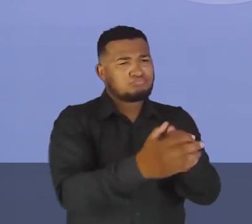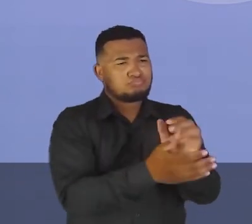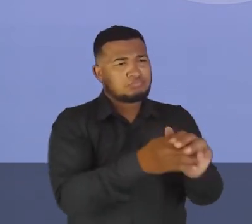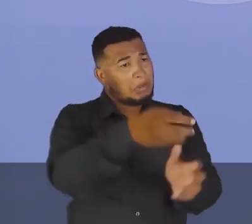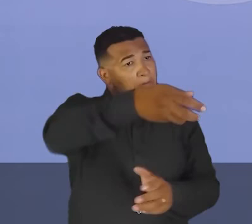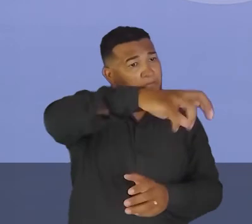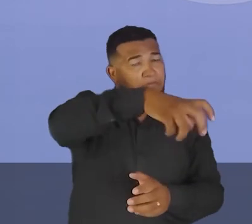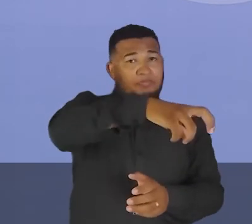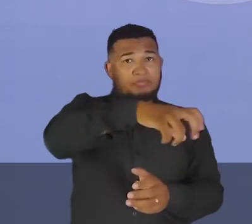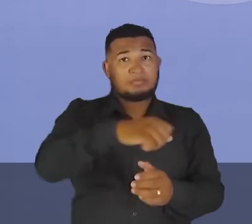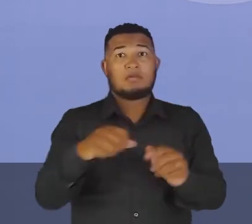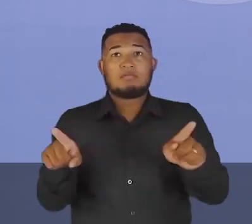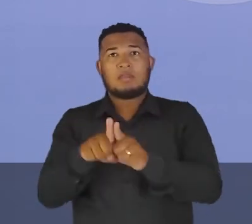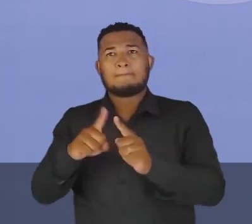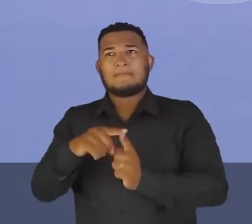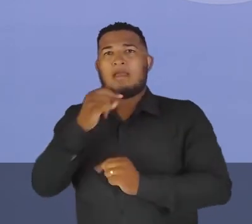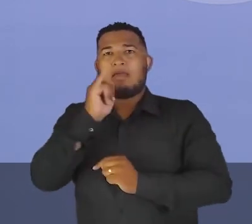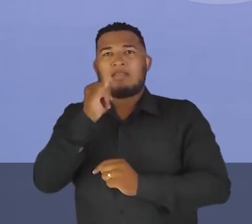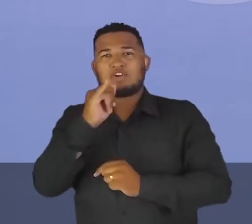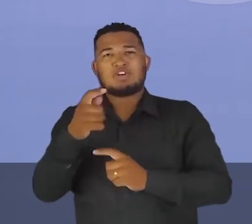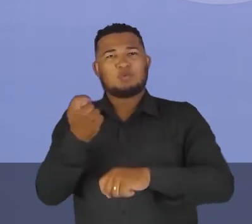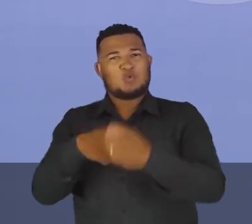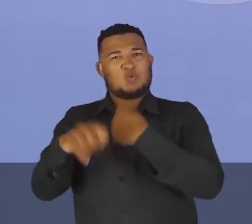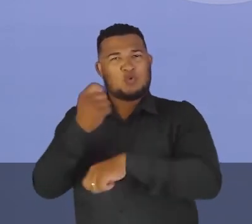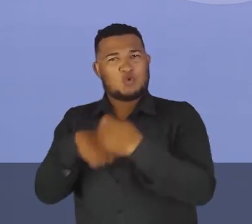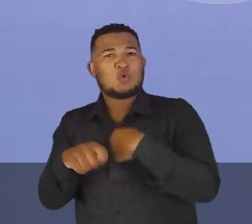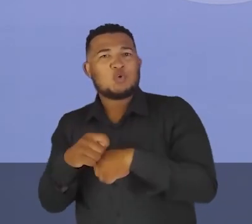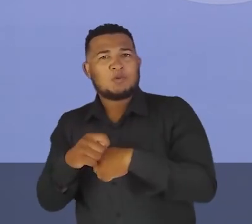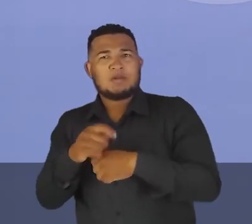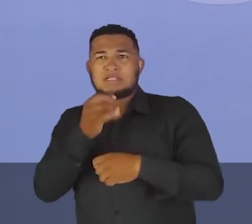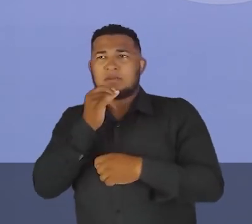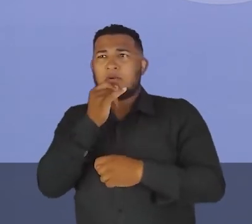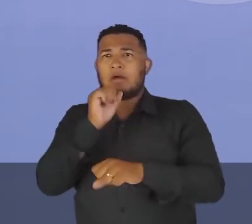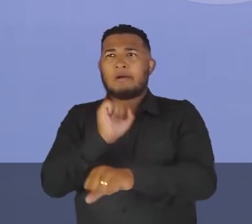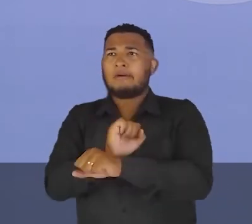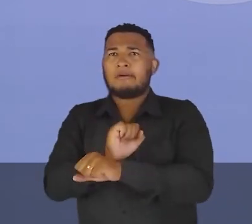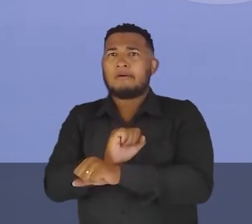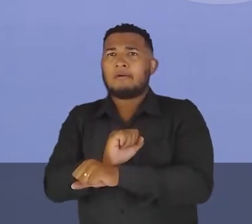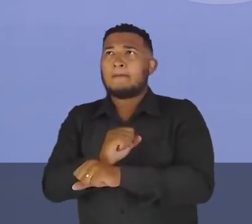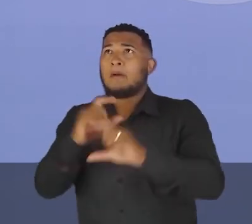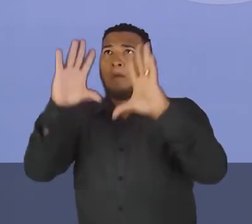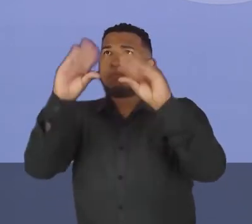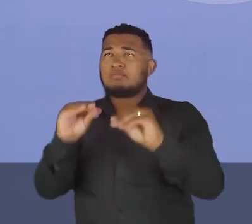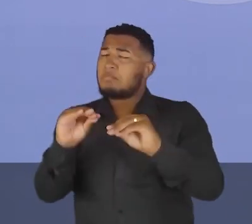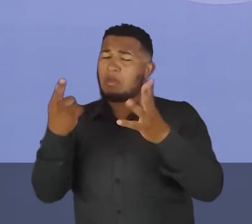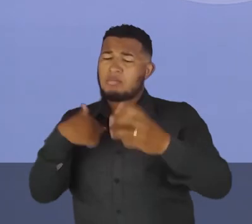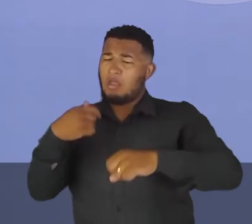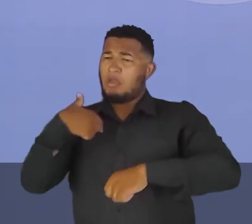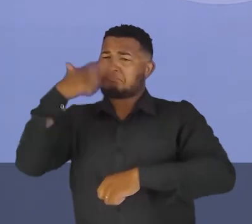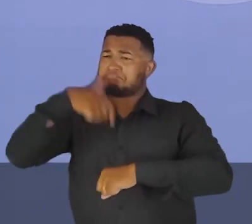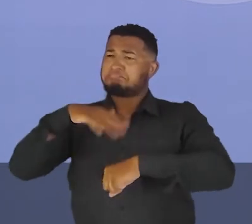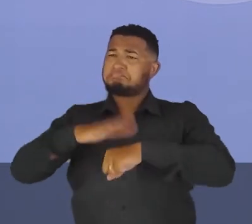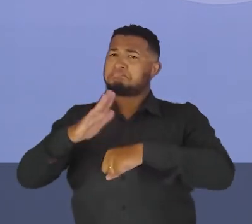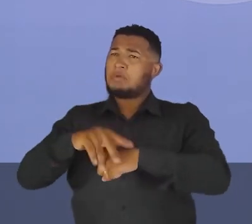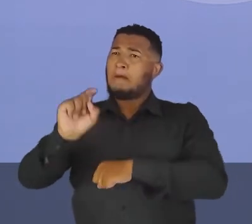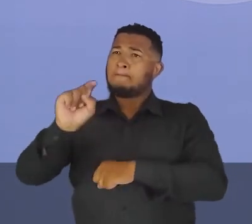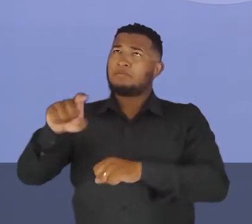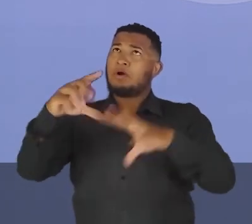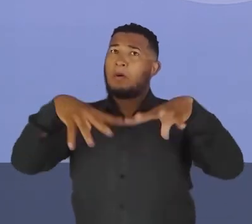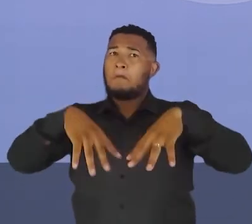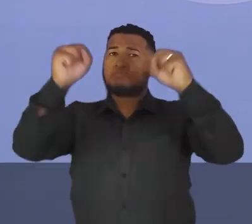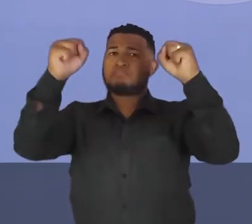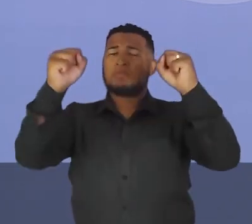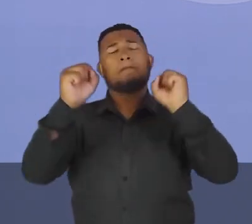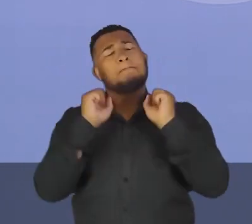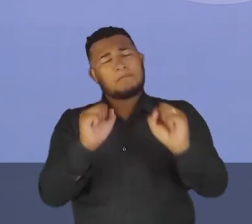Economizar energia elétrica, você está na sala de aula, terminou a aula, não precisa esperar o seu professor apagar, né? Você vai lá e apaga a luz, né? Desir o